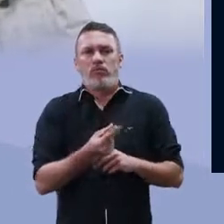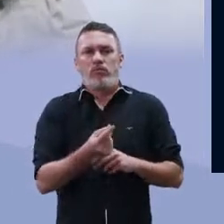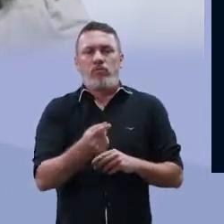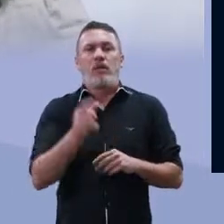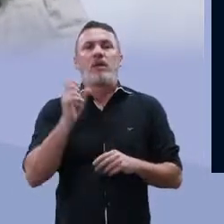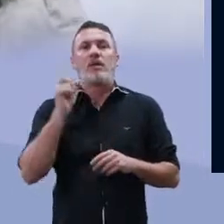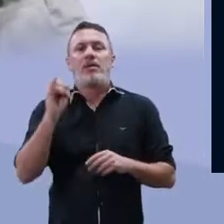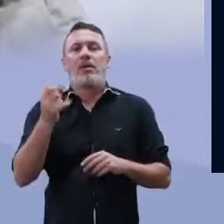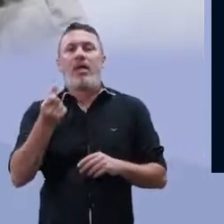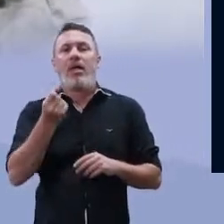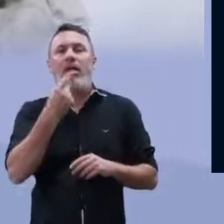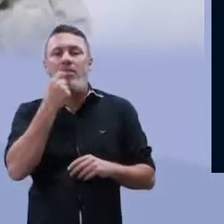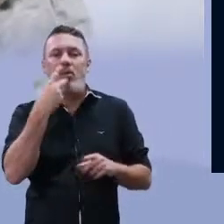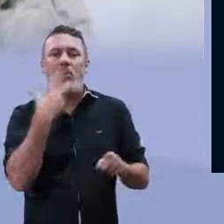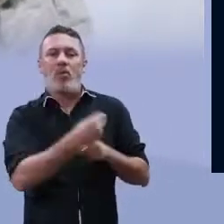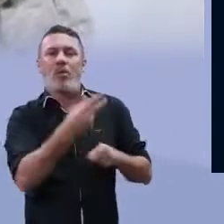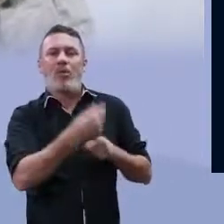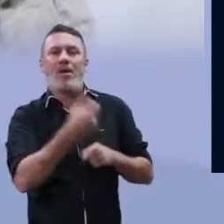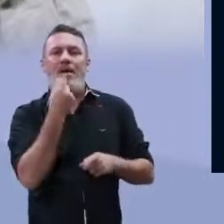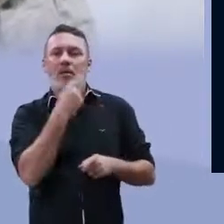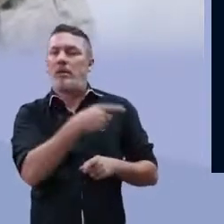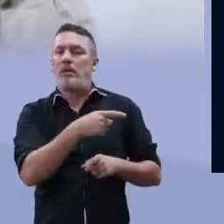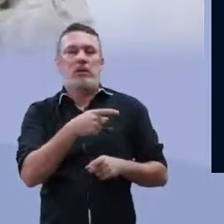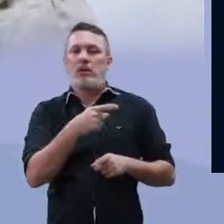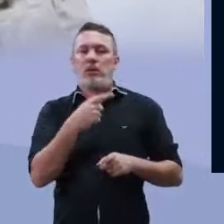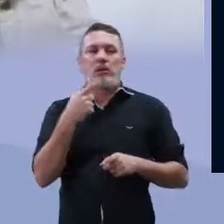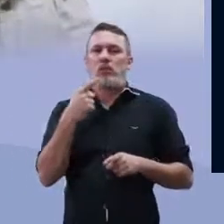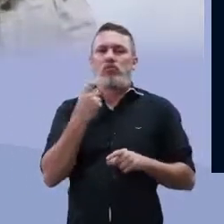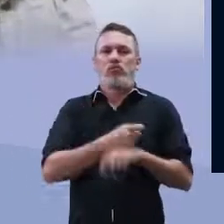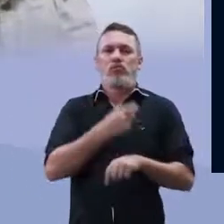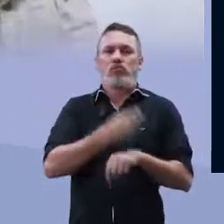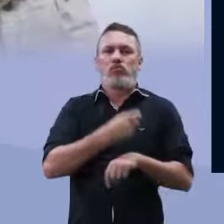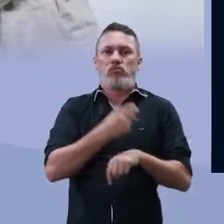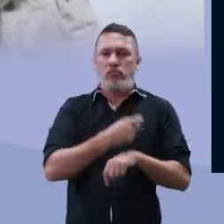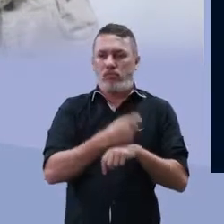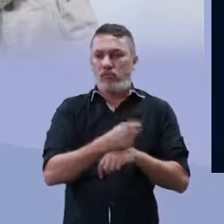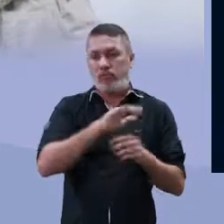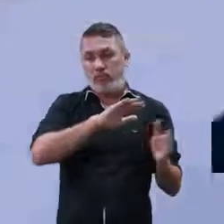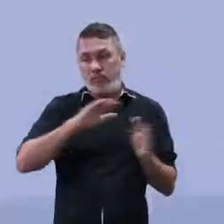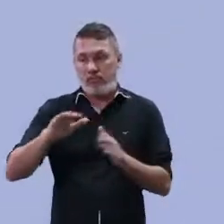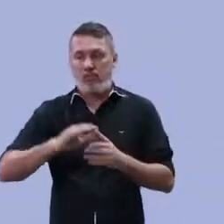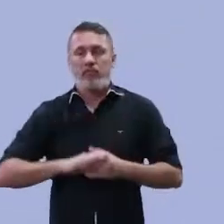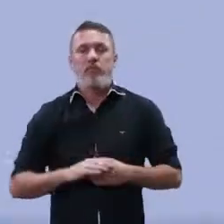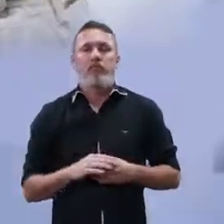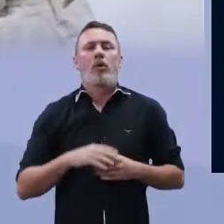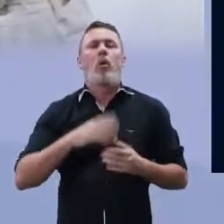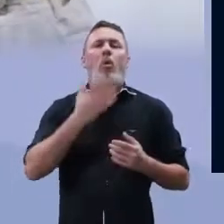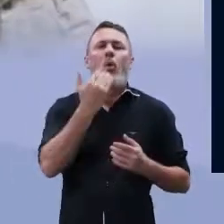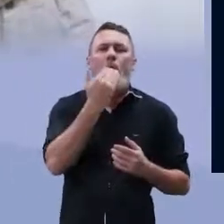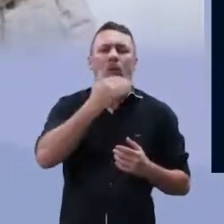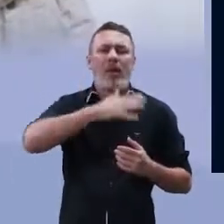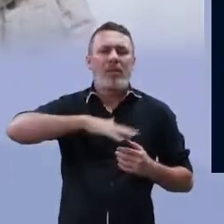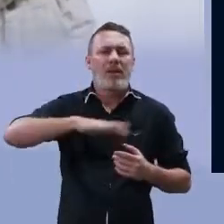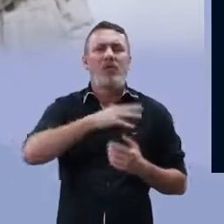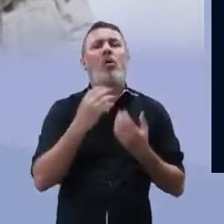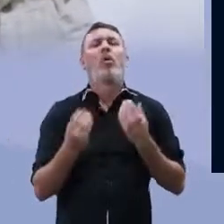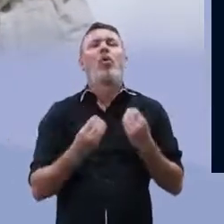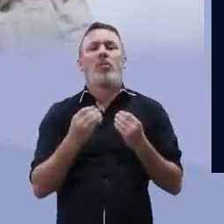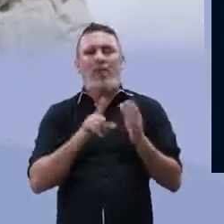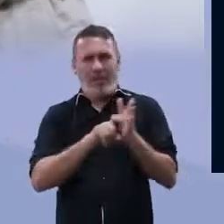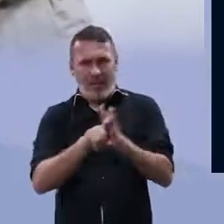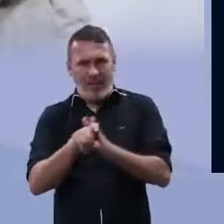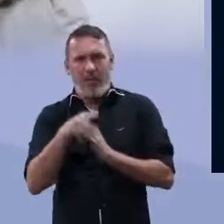com a resistência a antibióticos. Mais pra frente eu vou falar um pouquinho sobre eles. Quanto à sua forma de